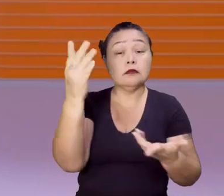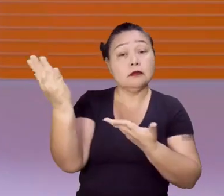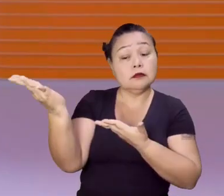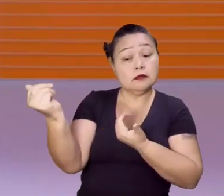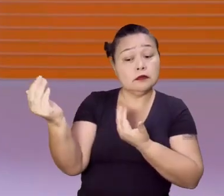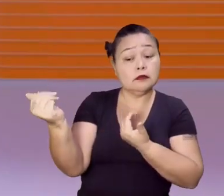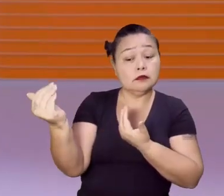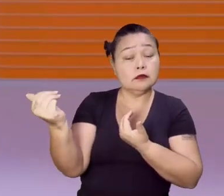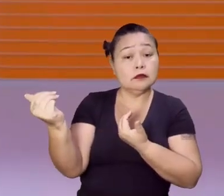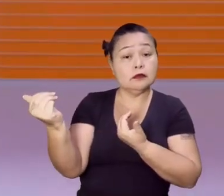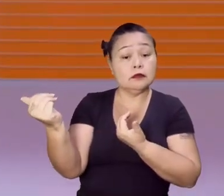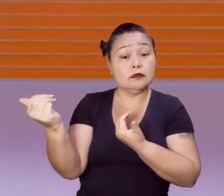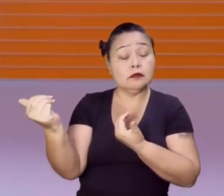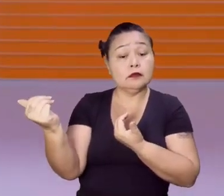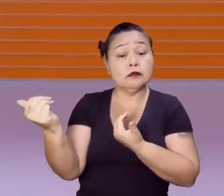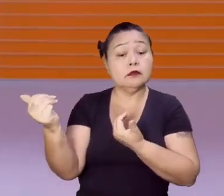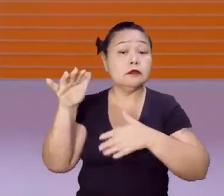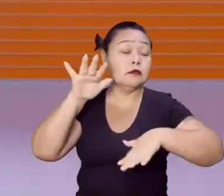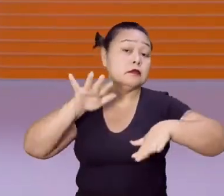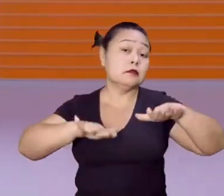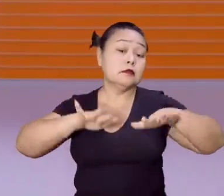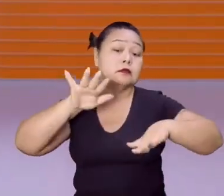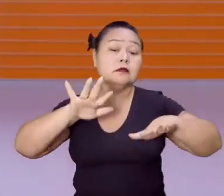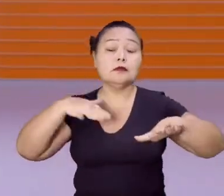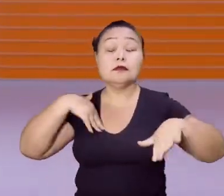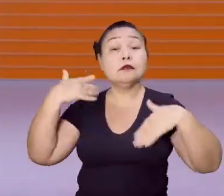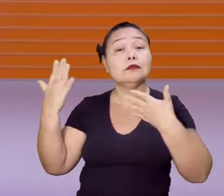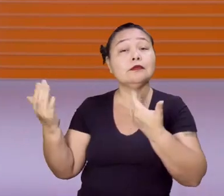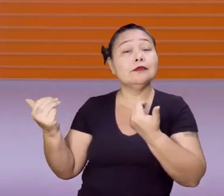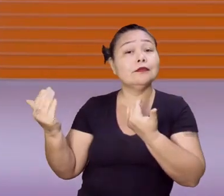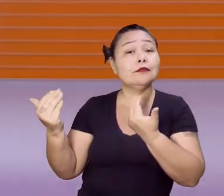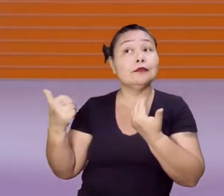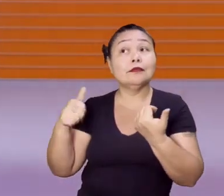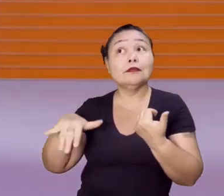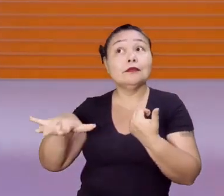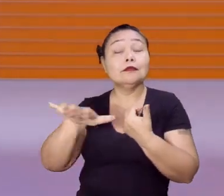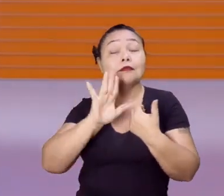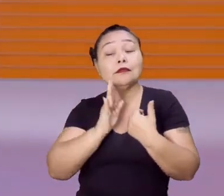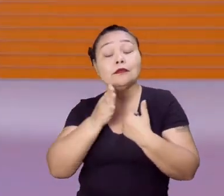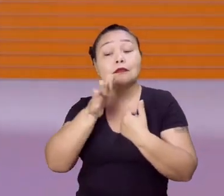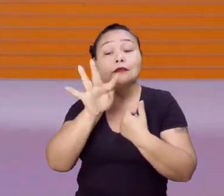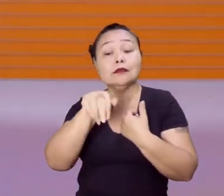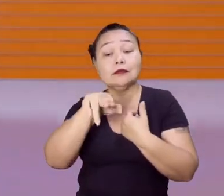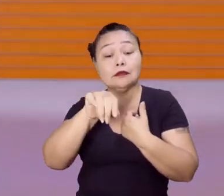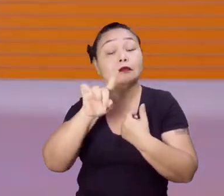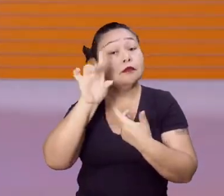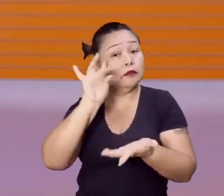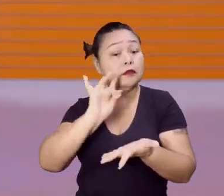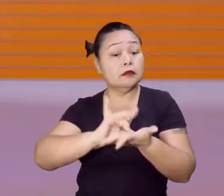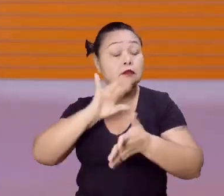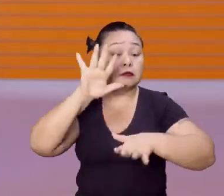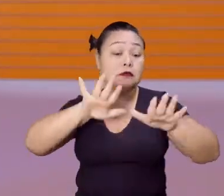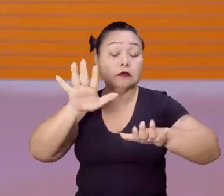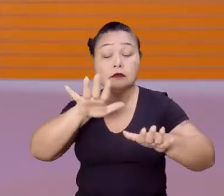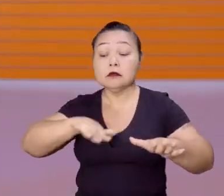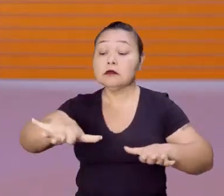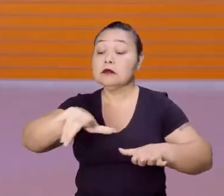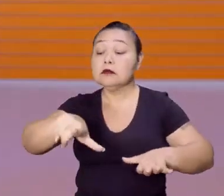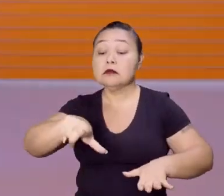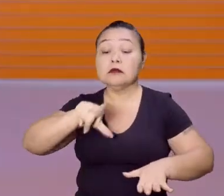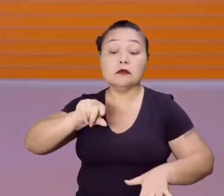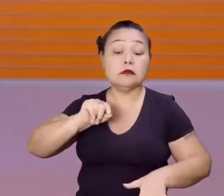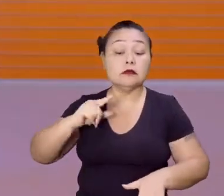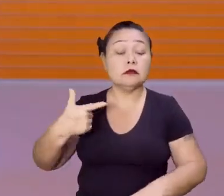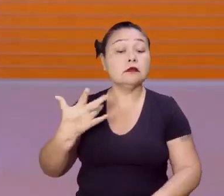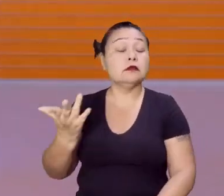jovem, né? Às vezes você se acha jovem demais para determinadas funções e realmente é verdade, dependendo da área que você